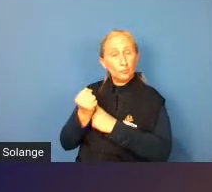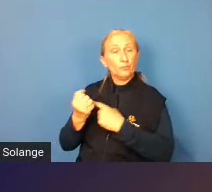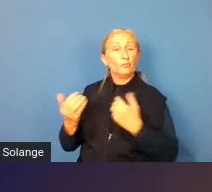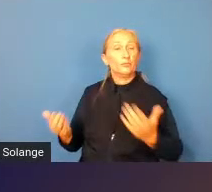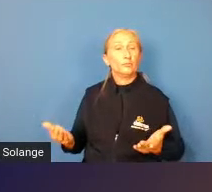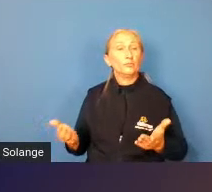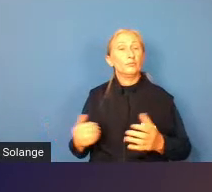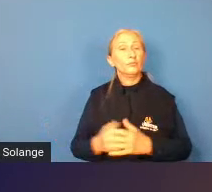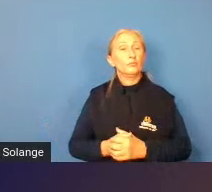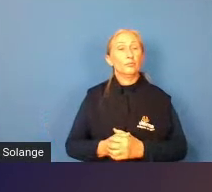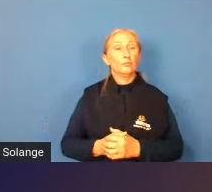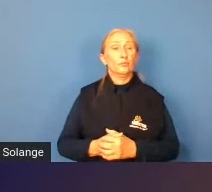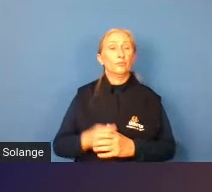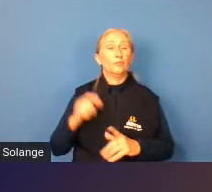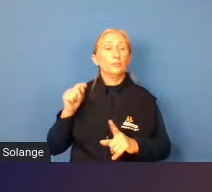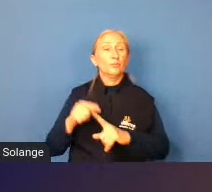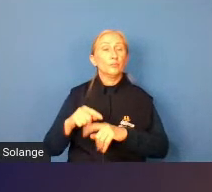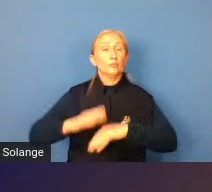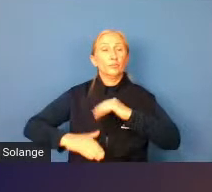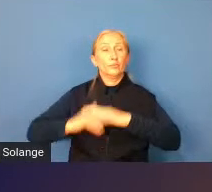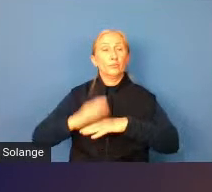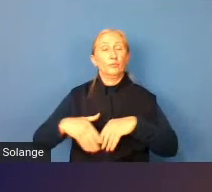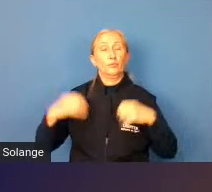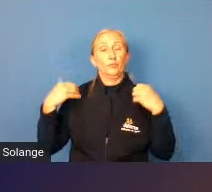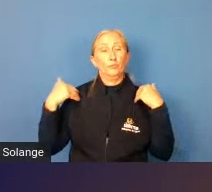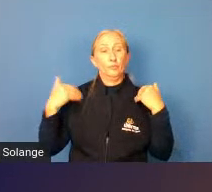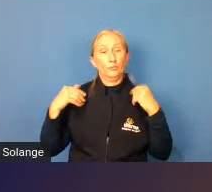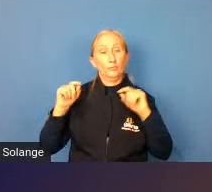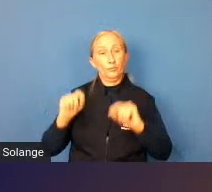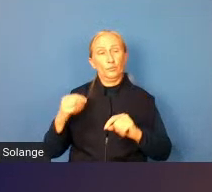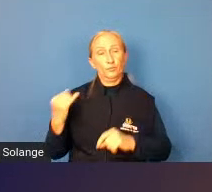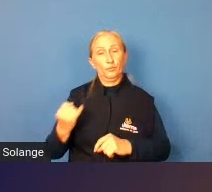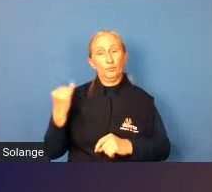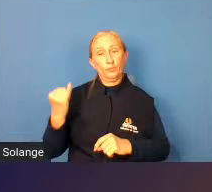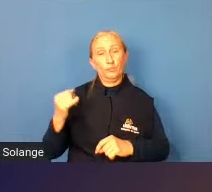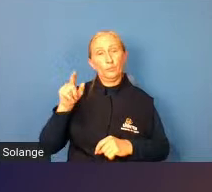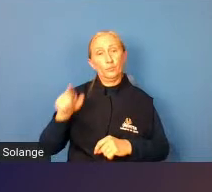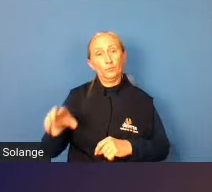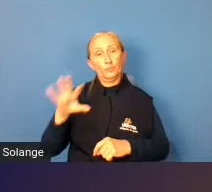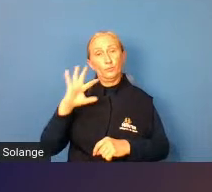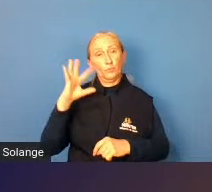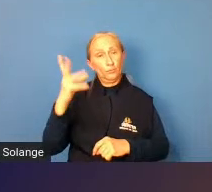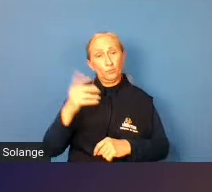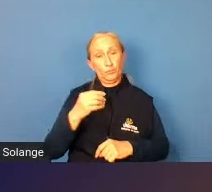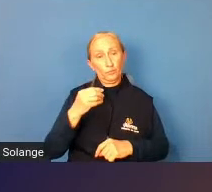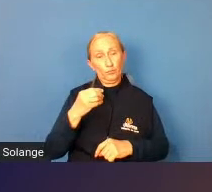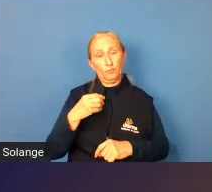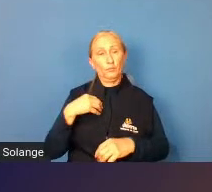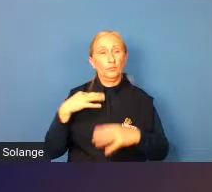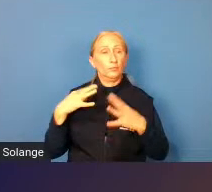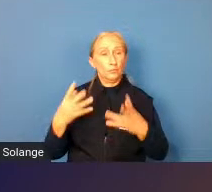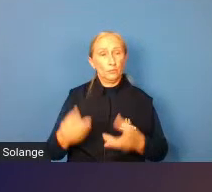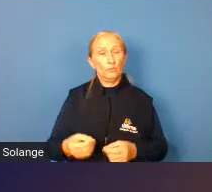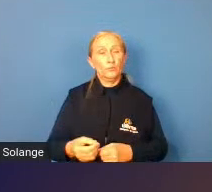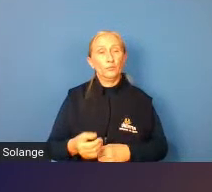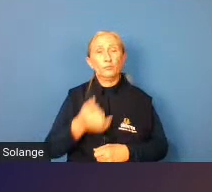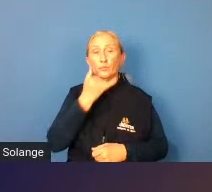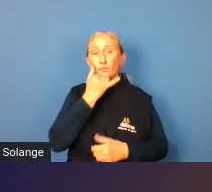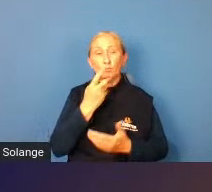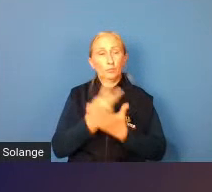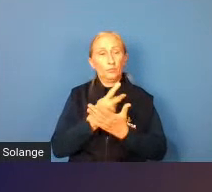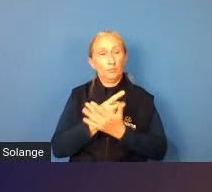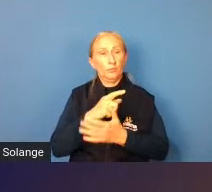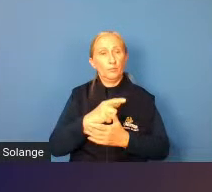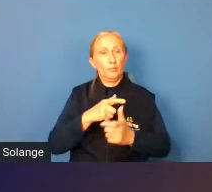o papel do profissional de educação física também é importantíssimo nisso porque todo mundo aliás todo mundo não perdão errei a palavra